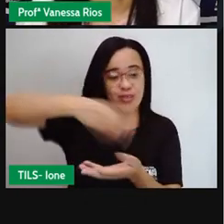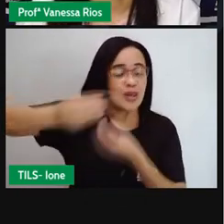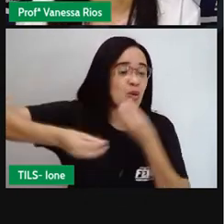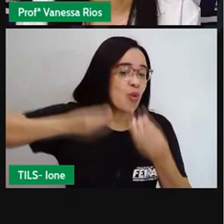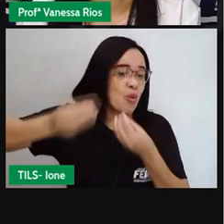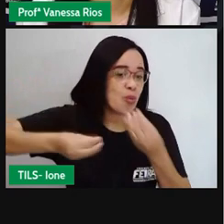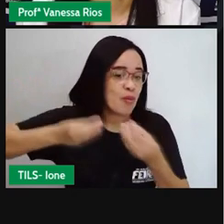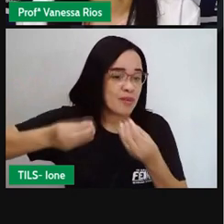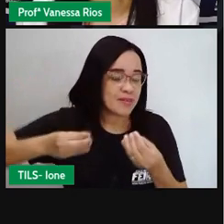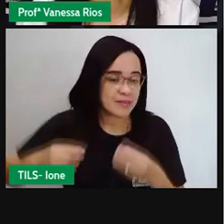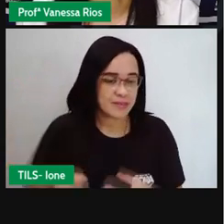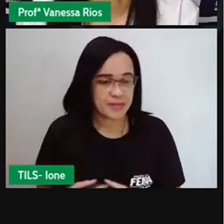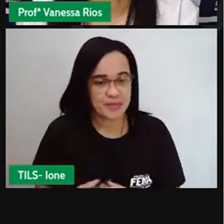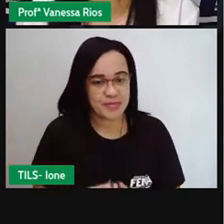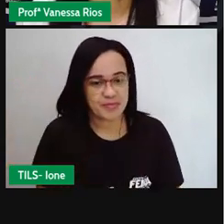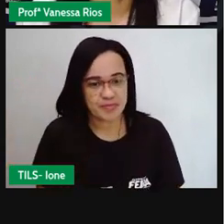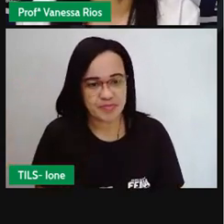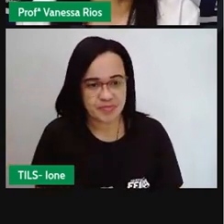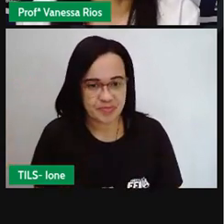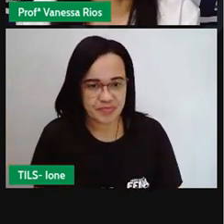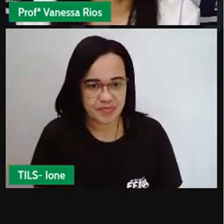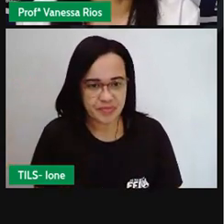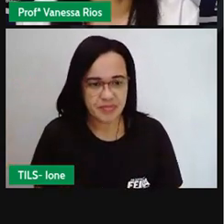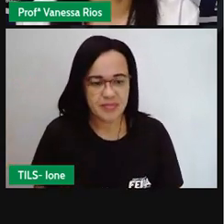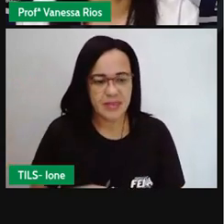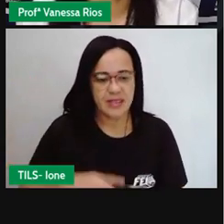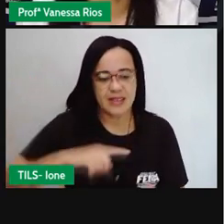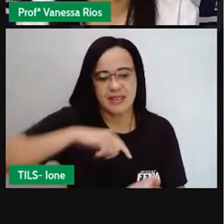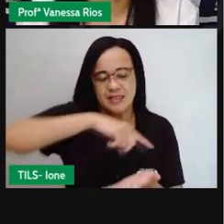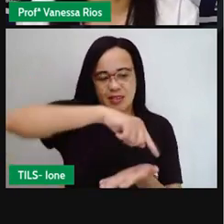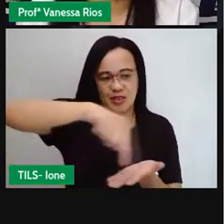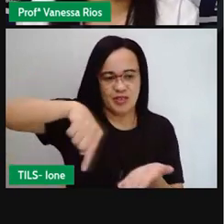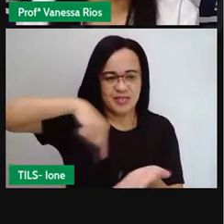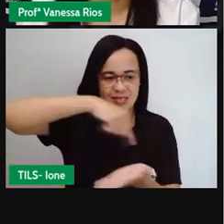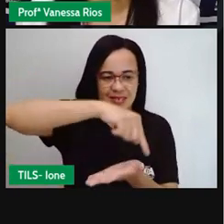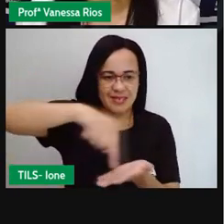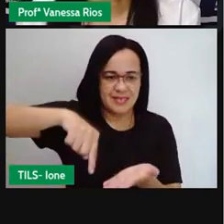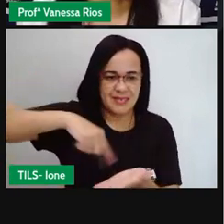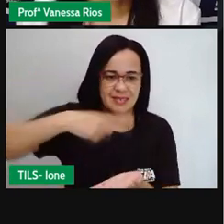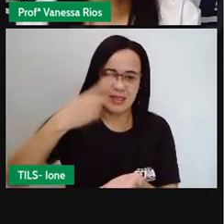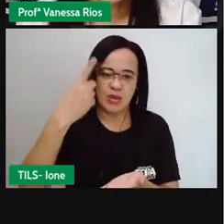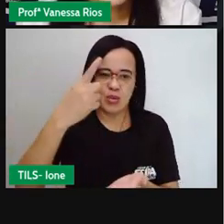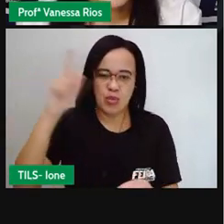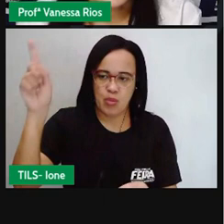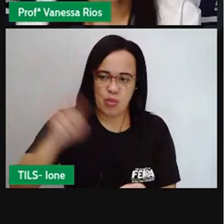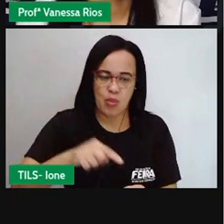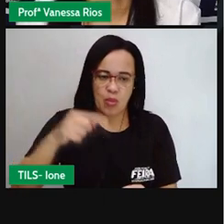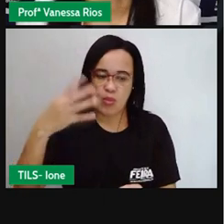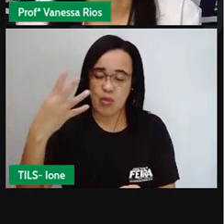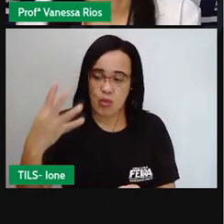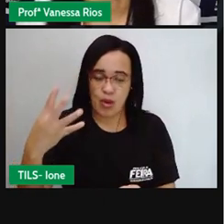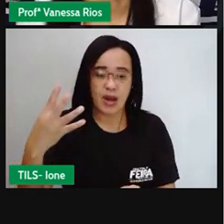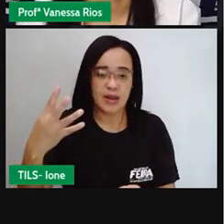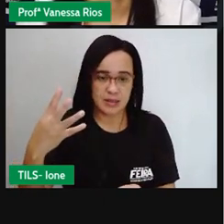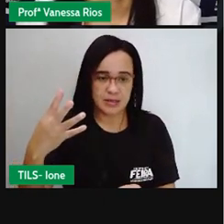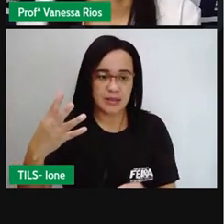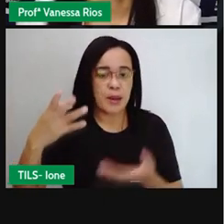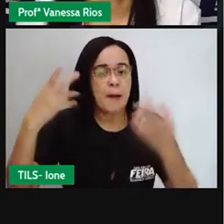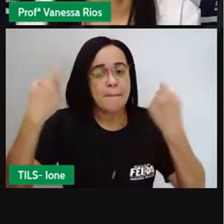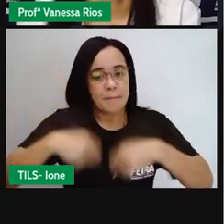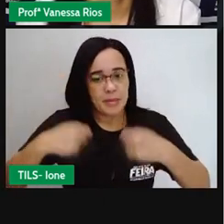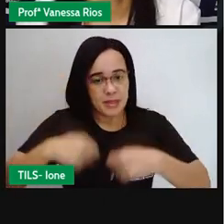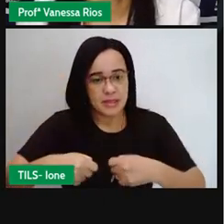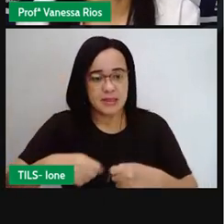lá. Girando um quarto de volta, você precisa girar quatro vezes para dar uma volta